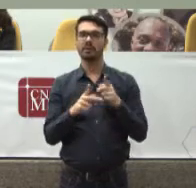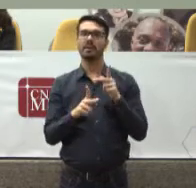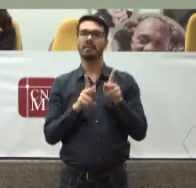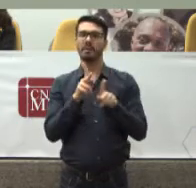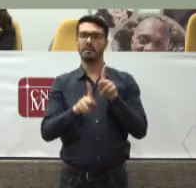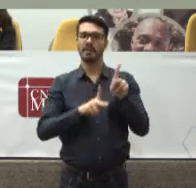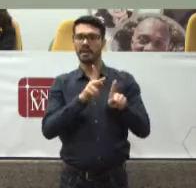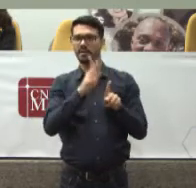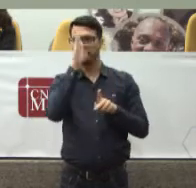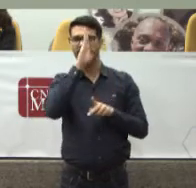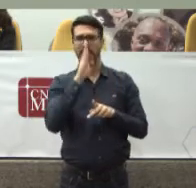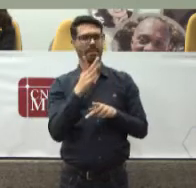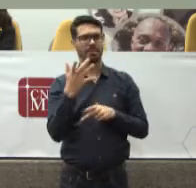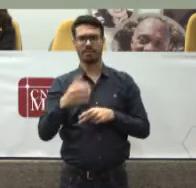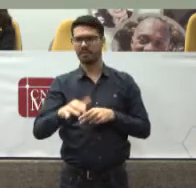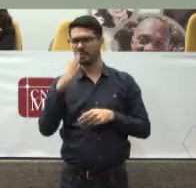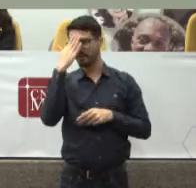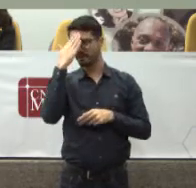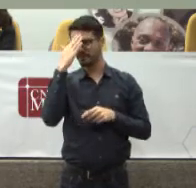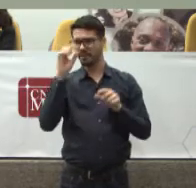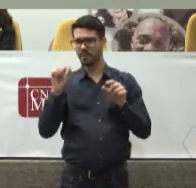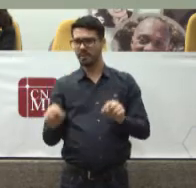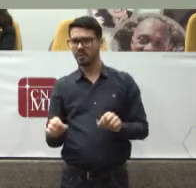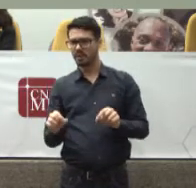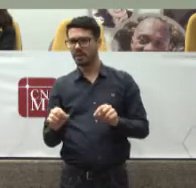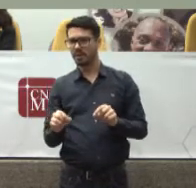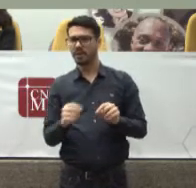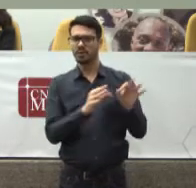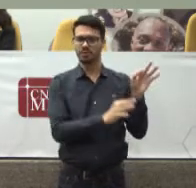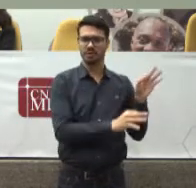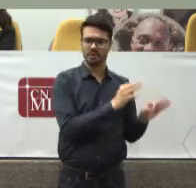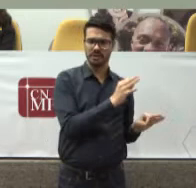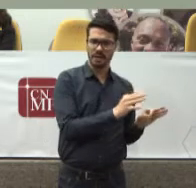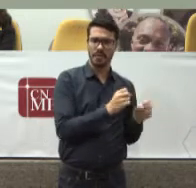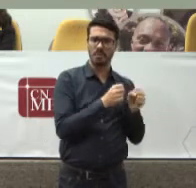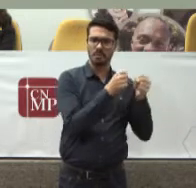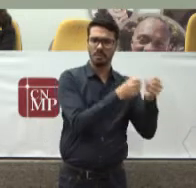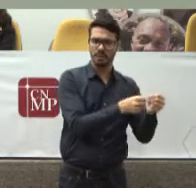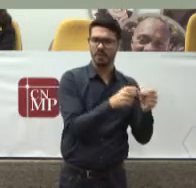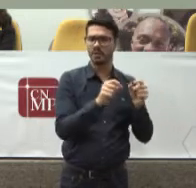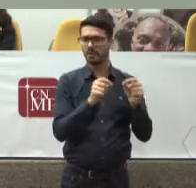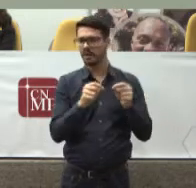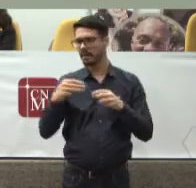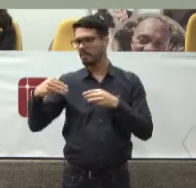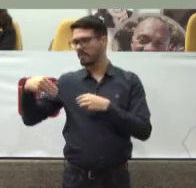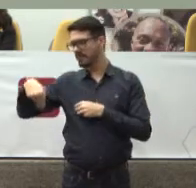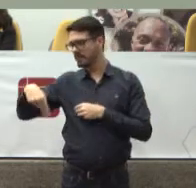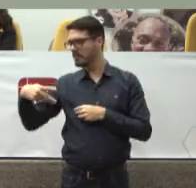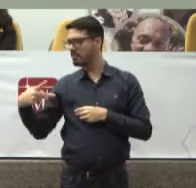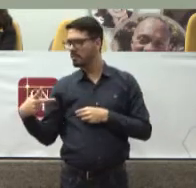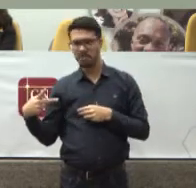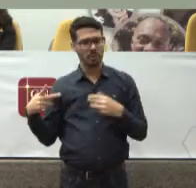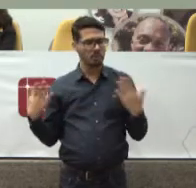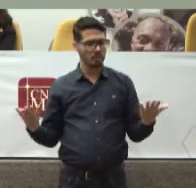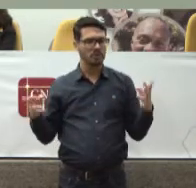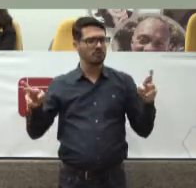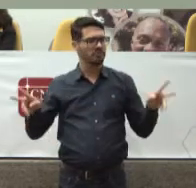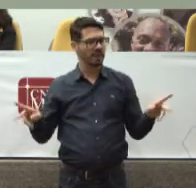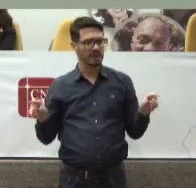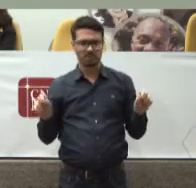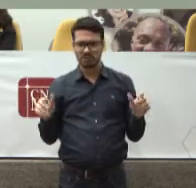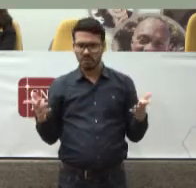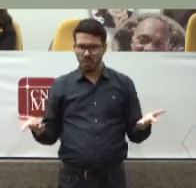quer saber O que é Ministério Público O é Poder Judiciário Ela quer saber Se aquilo Que ela necessita Vai ser atendido